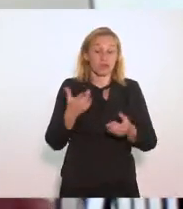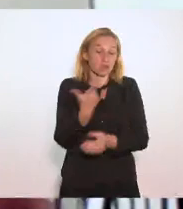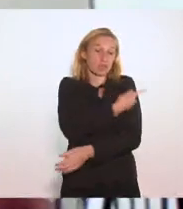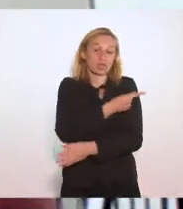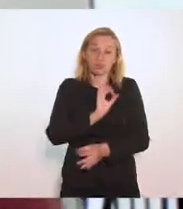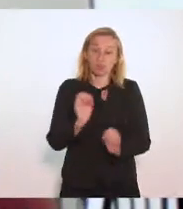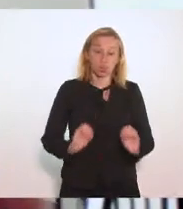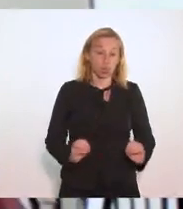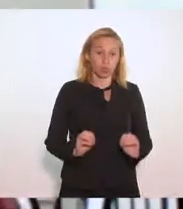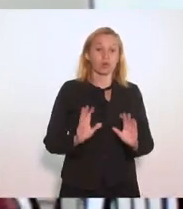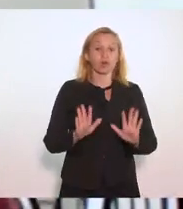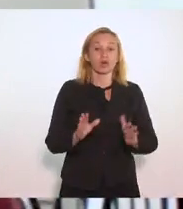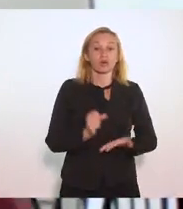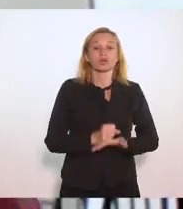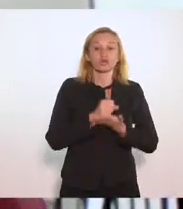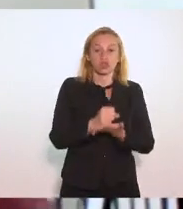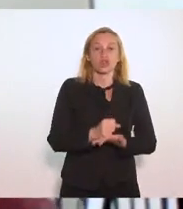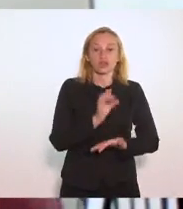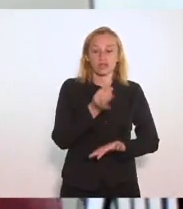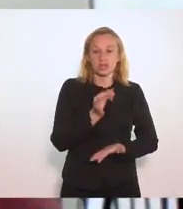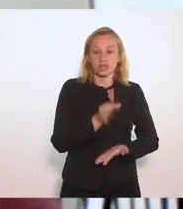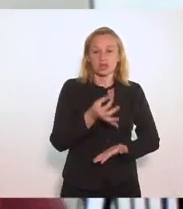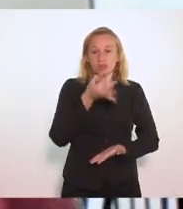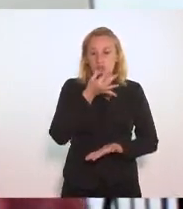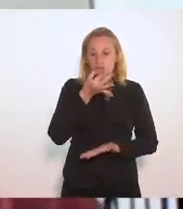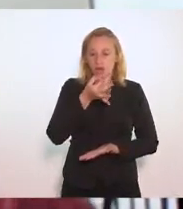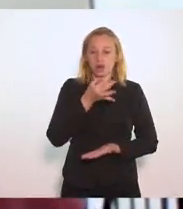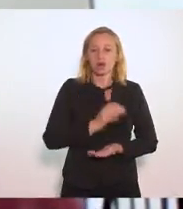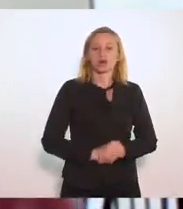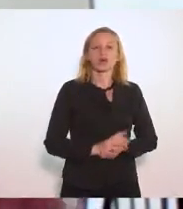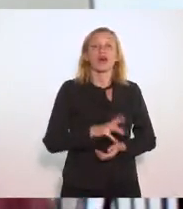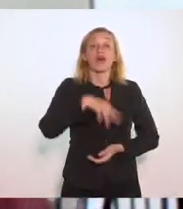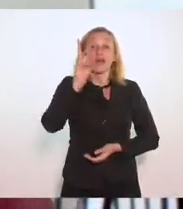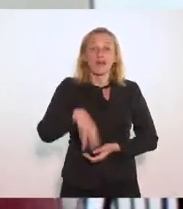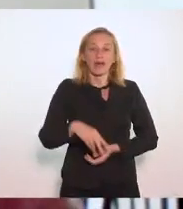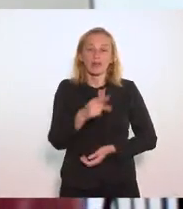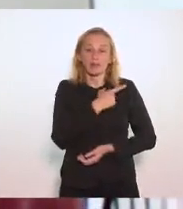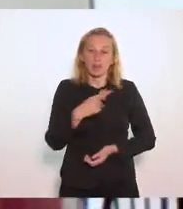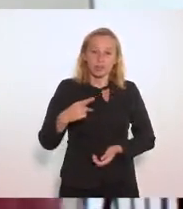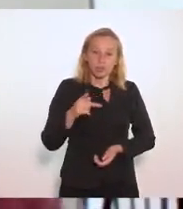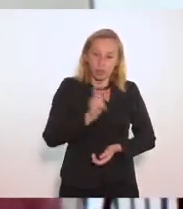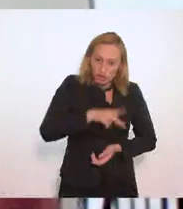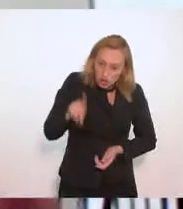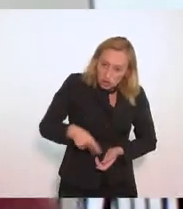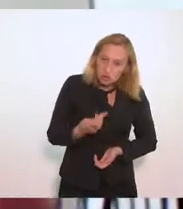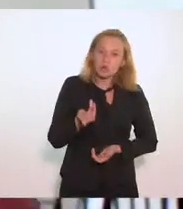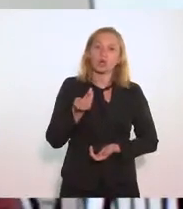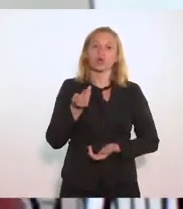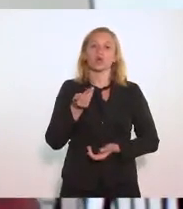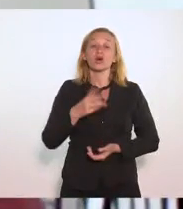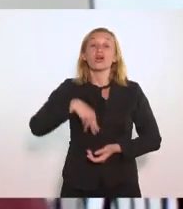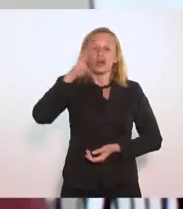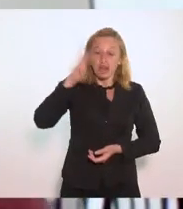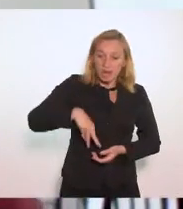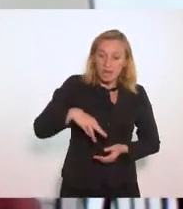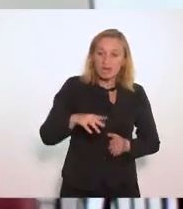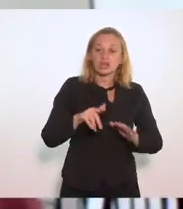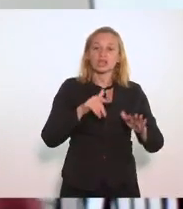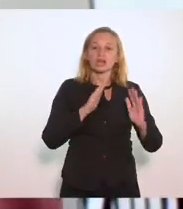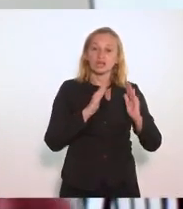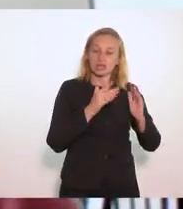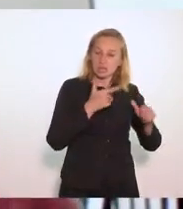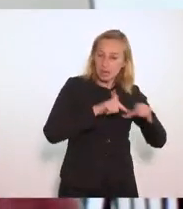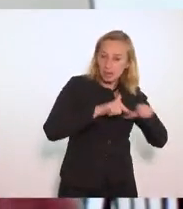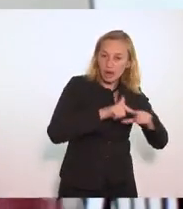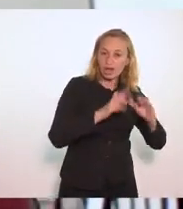vermelha. Vamos sustentar essa posição como quem tem tranquilidade, quem é professor, quem tem trajetória na escola pública e na escola privada